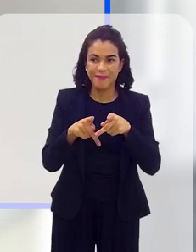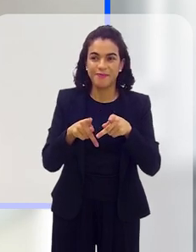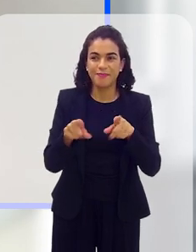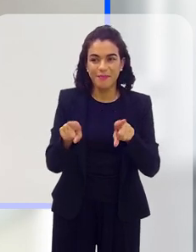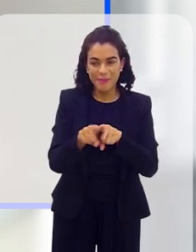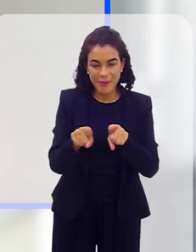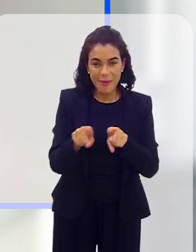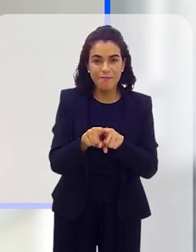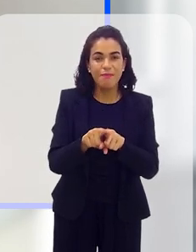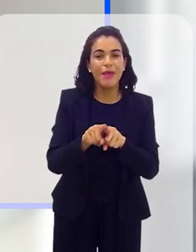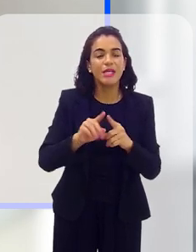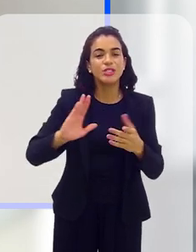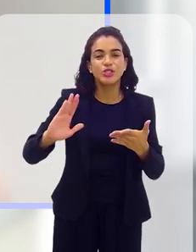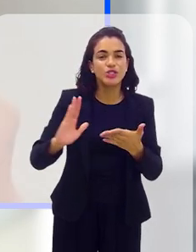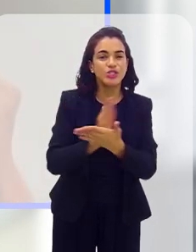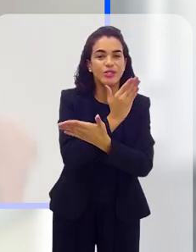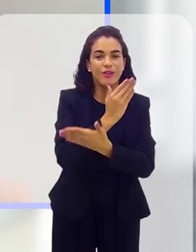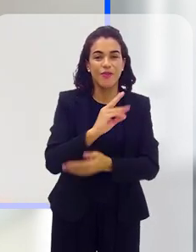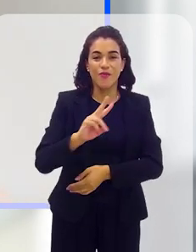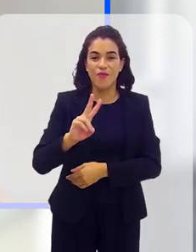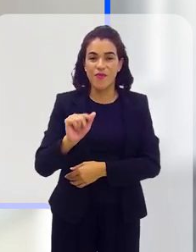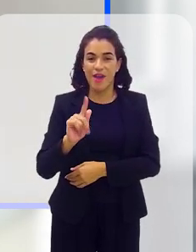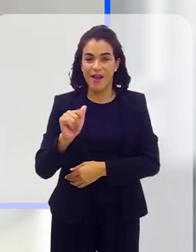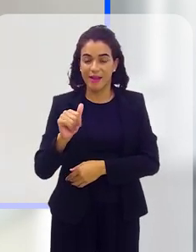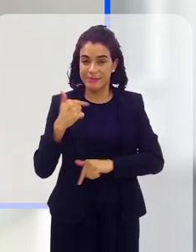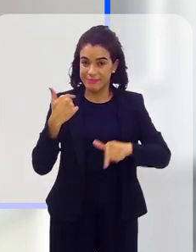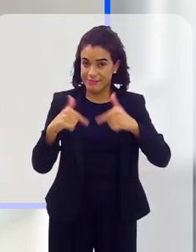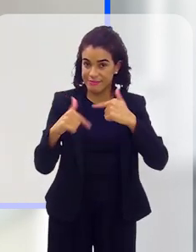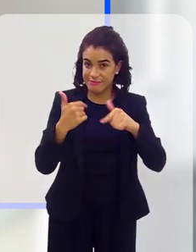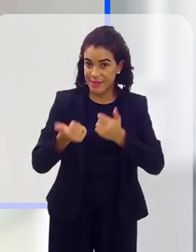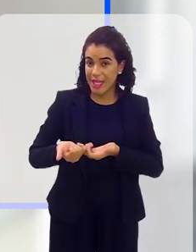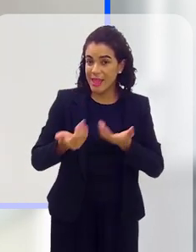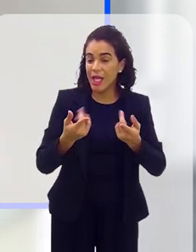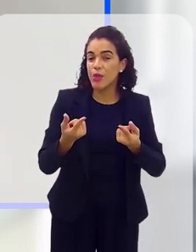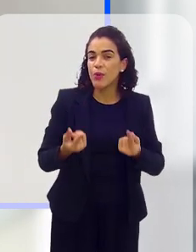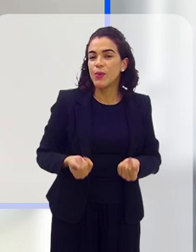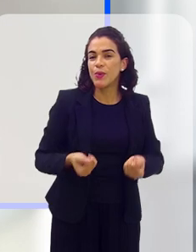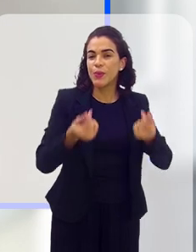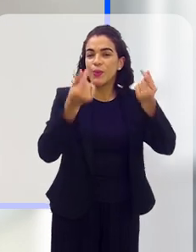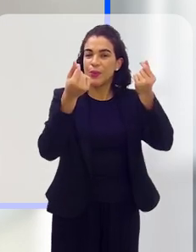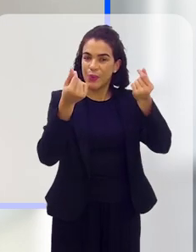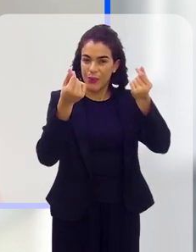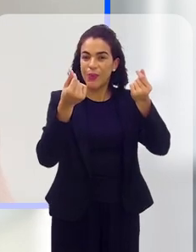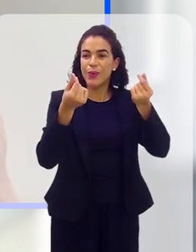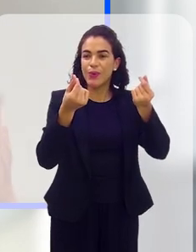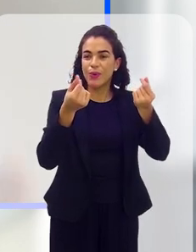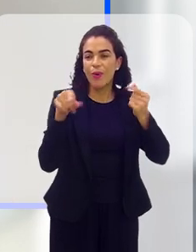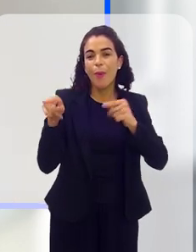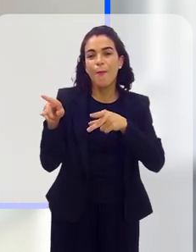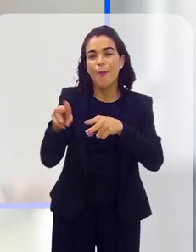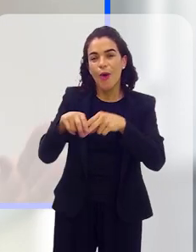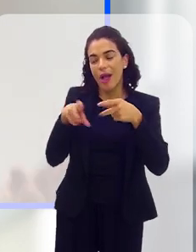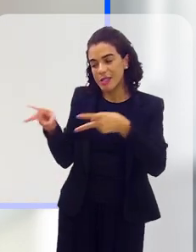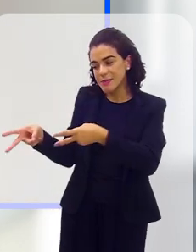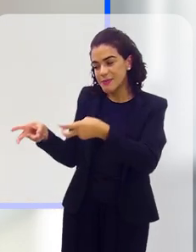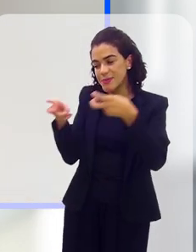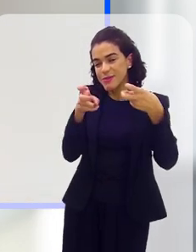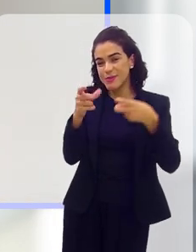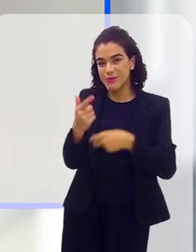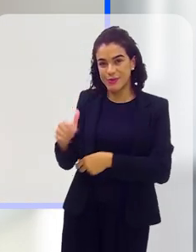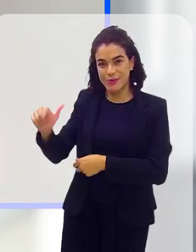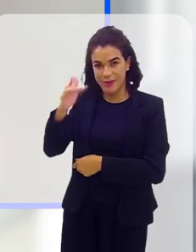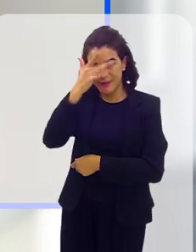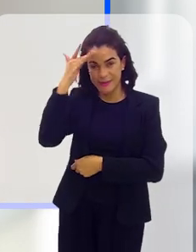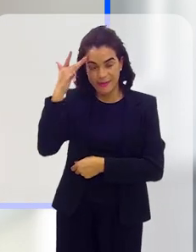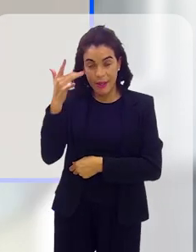população, ceifando vagas no mercado de trabalho e cada vez mais dando lucro a alguns em detrimento